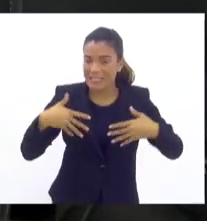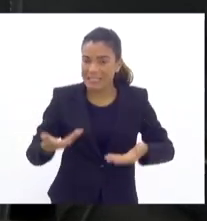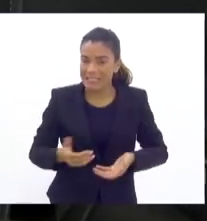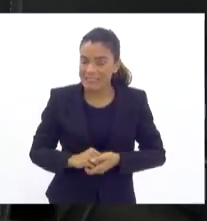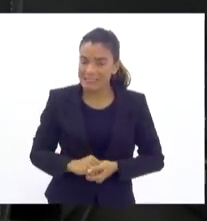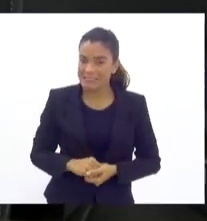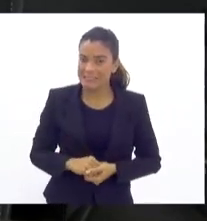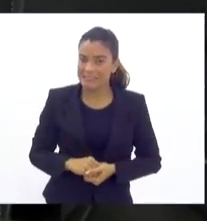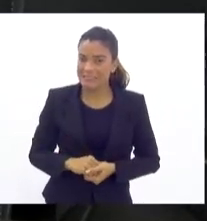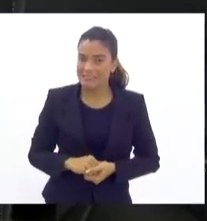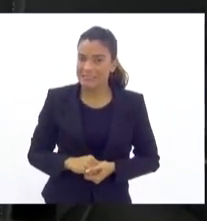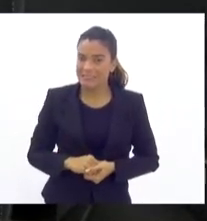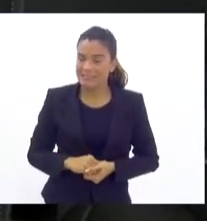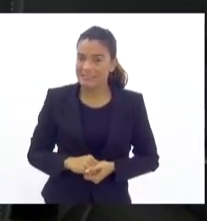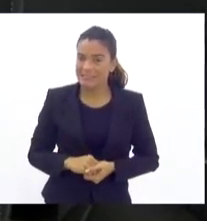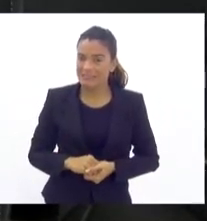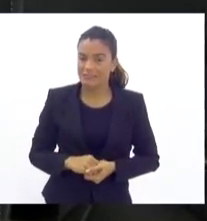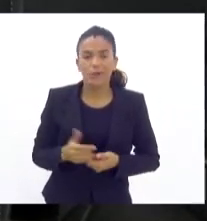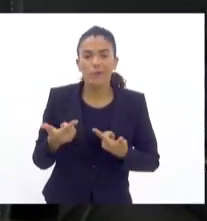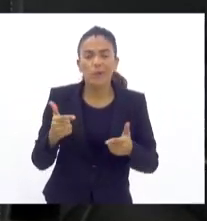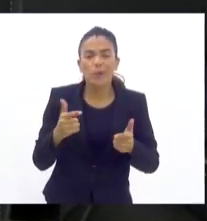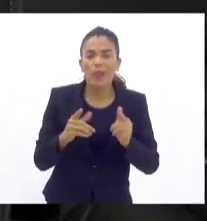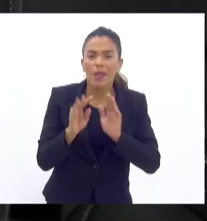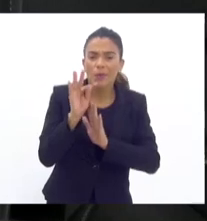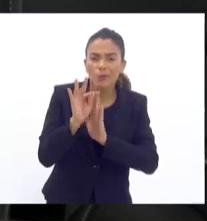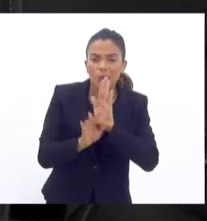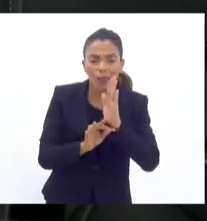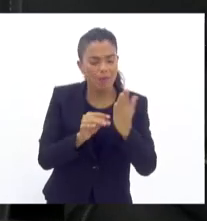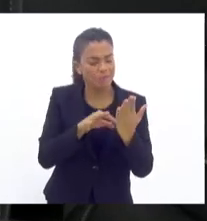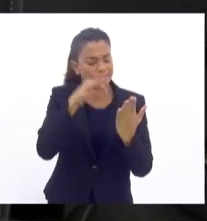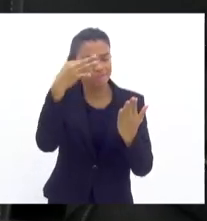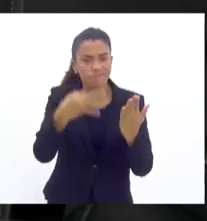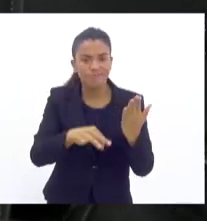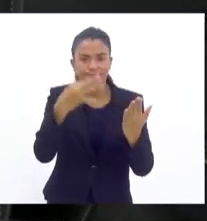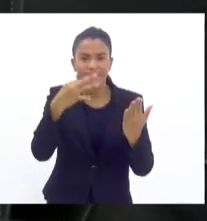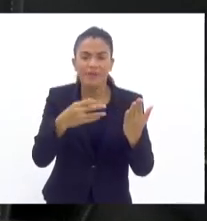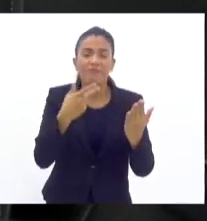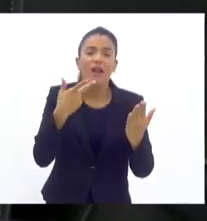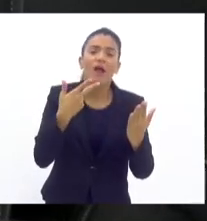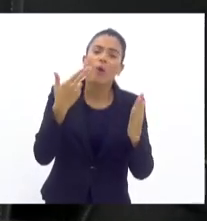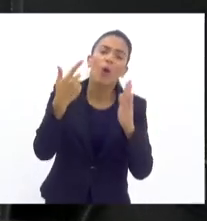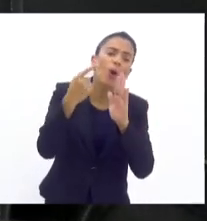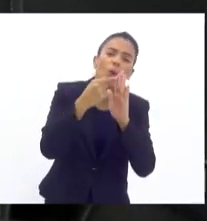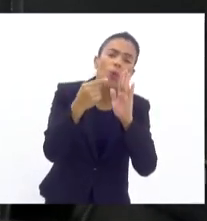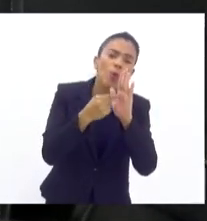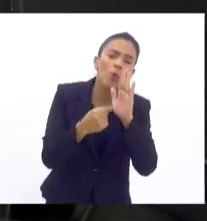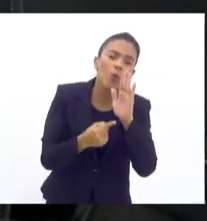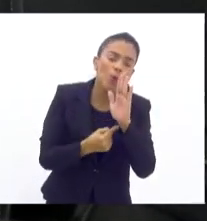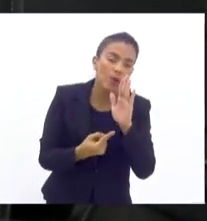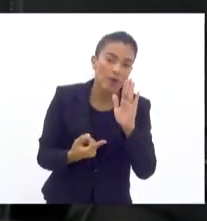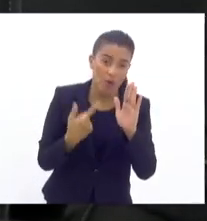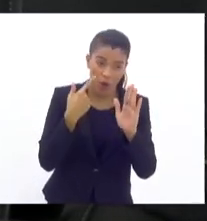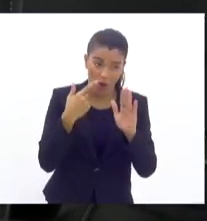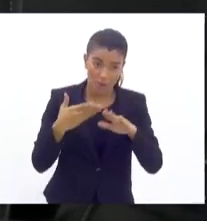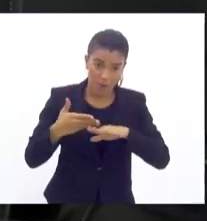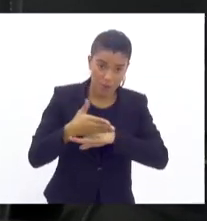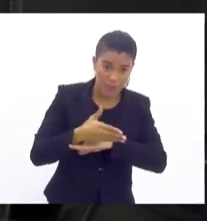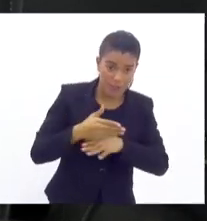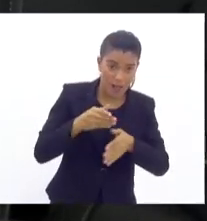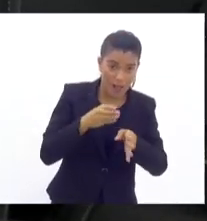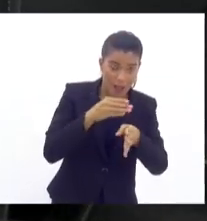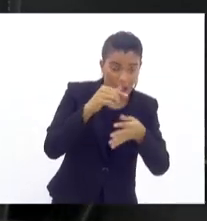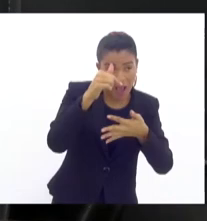Aí não tem nenhum termo que diga realmente qual o critério real da O. Pode adentrar assim,